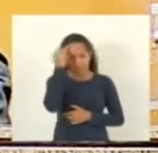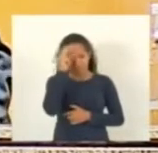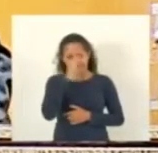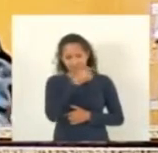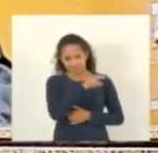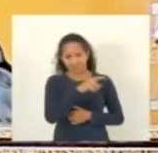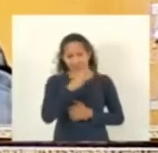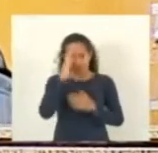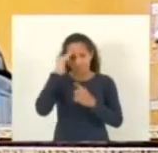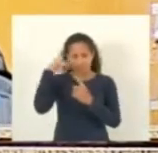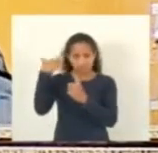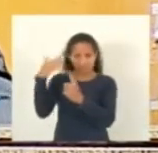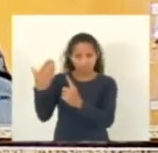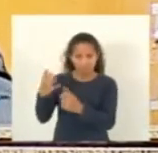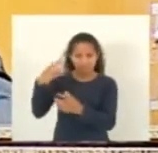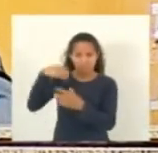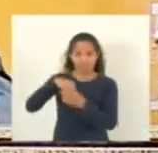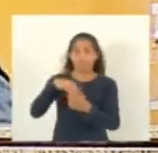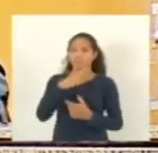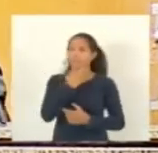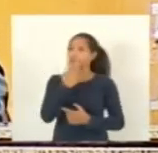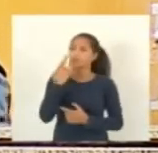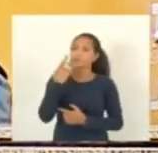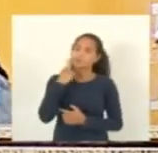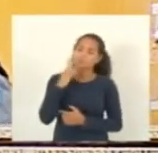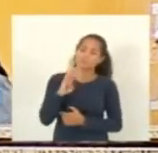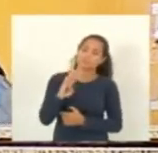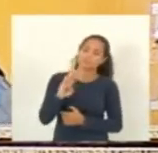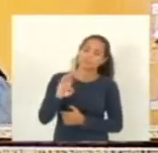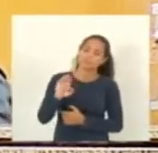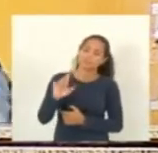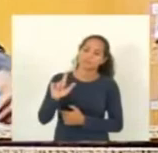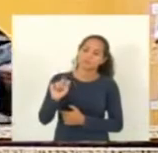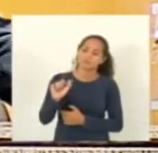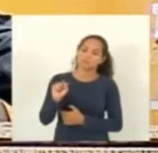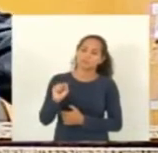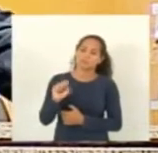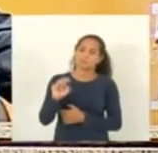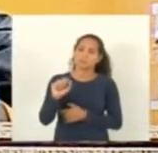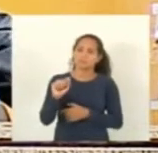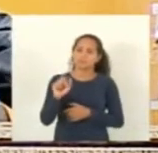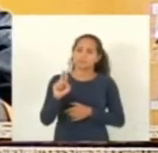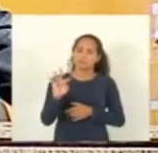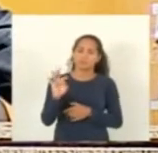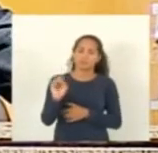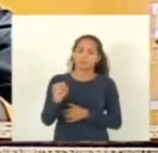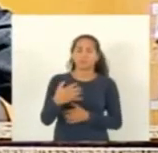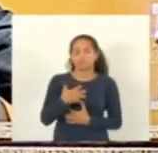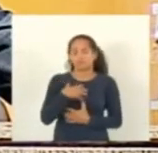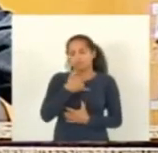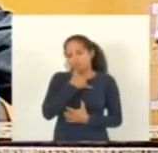homenagem foi feita dentro do restaurante Belas Artes então eu quero também com muita tristeza